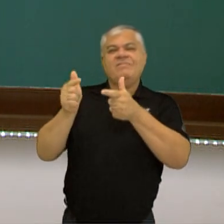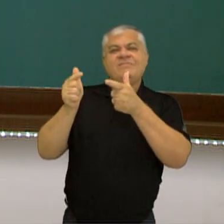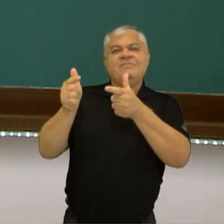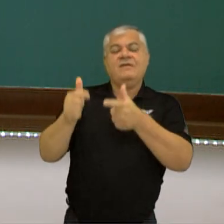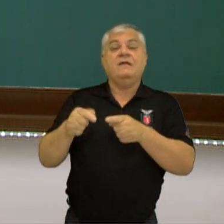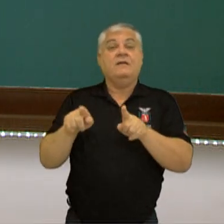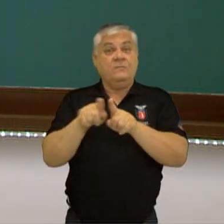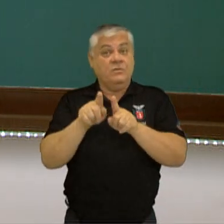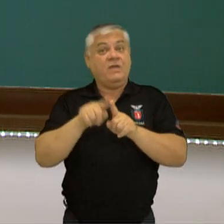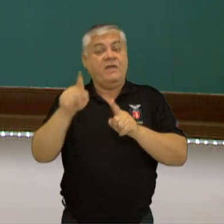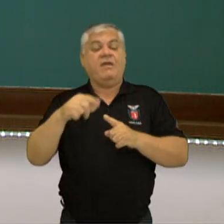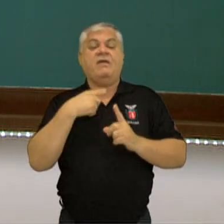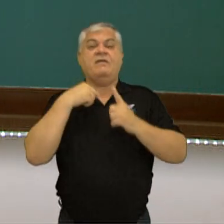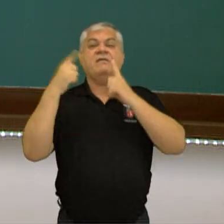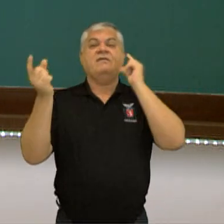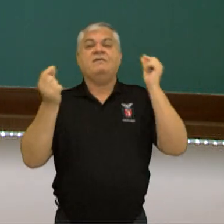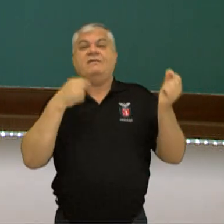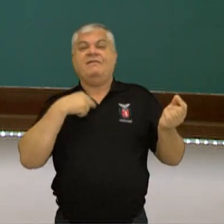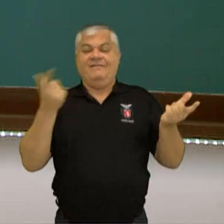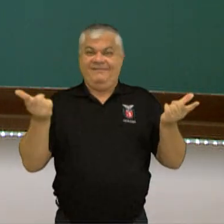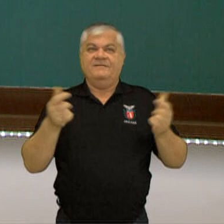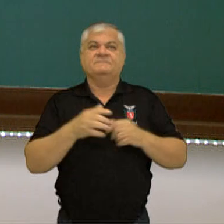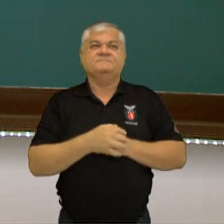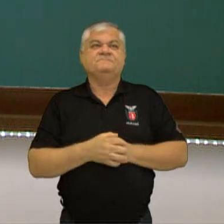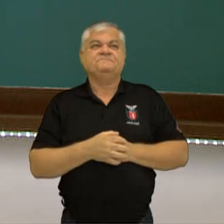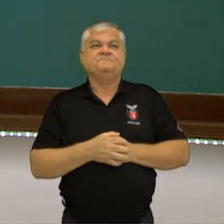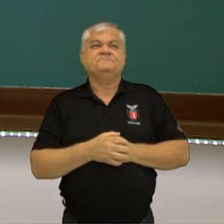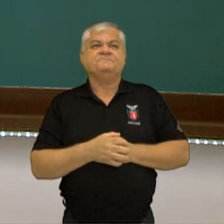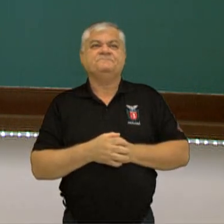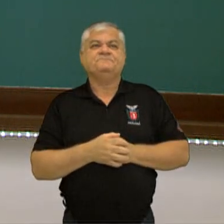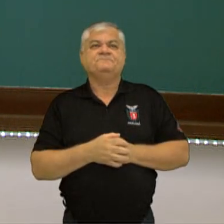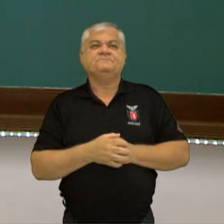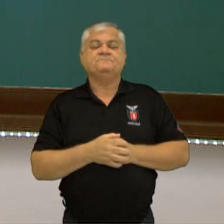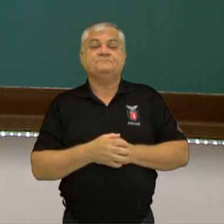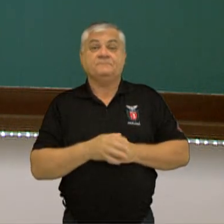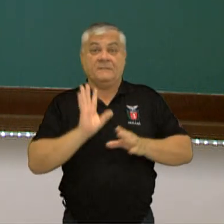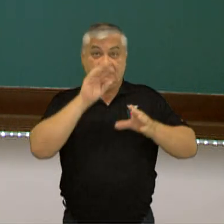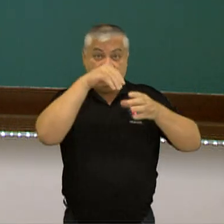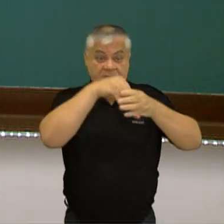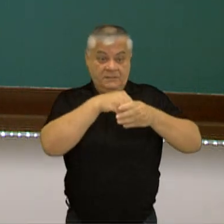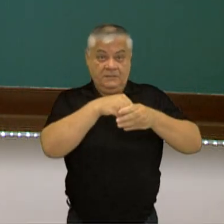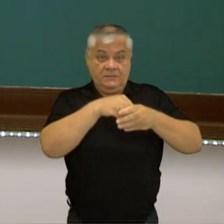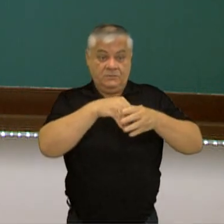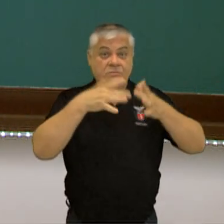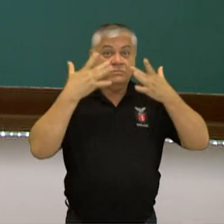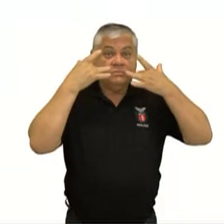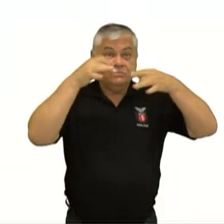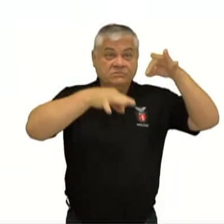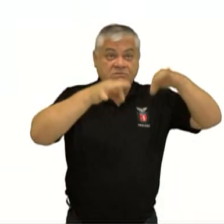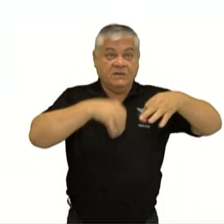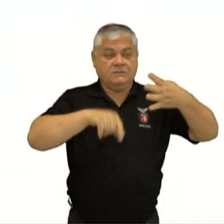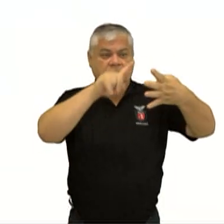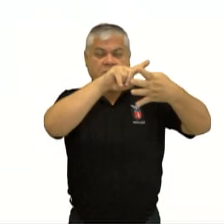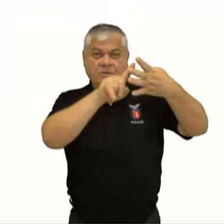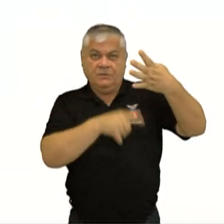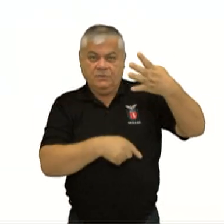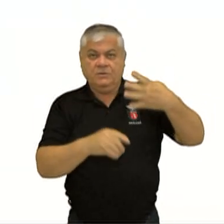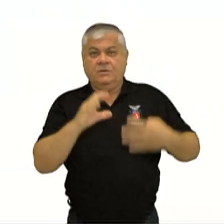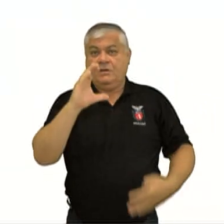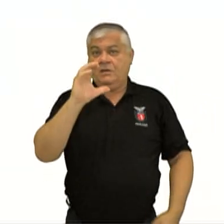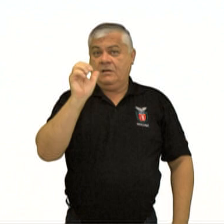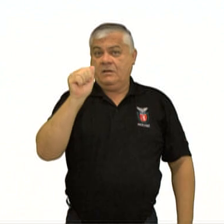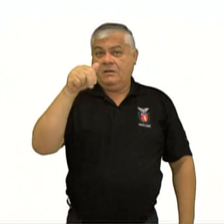dessa figura caricata, né? E dentro do teatro a gente tem o canovácio,